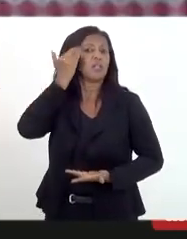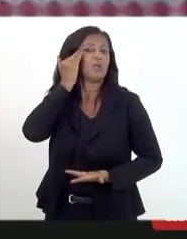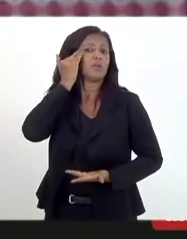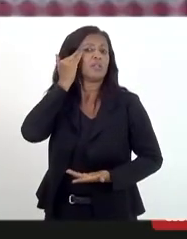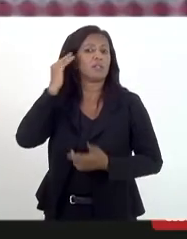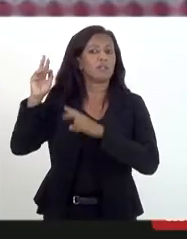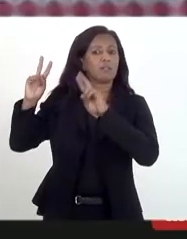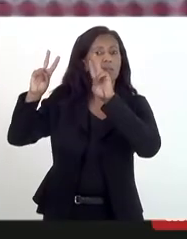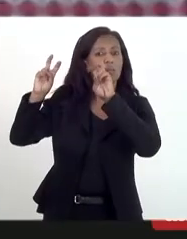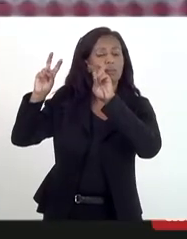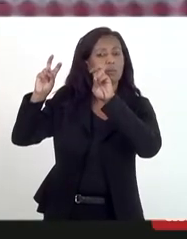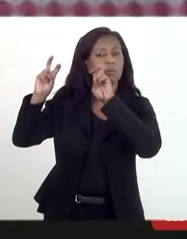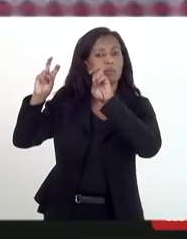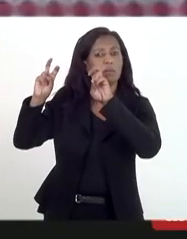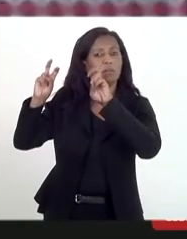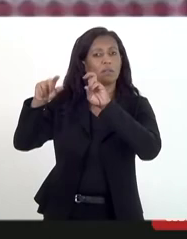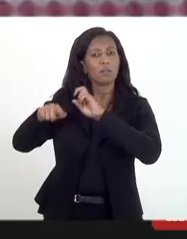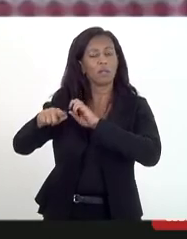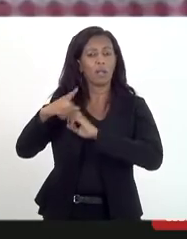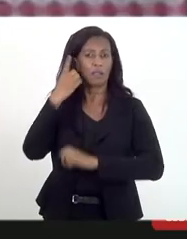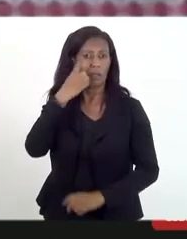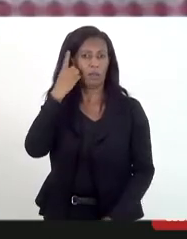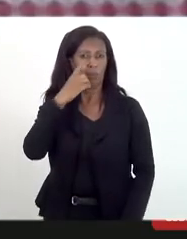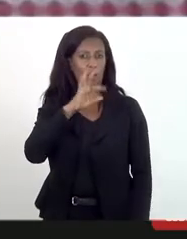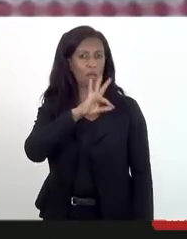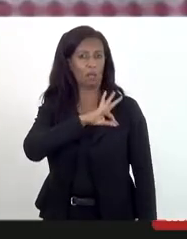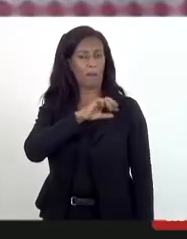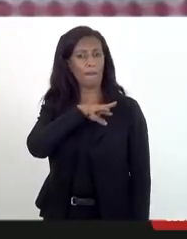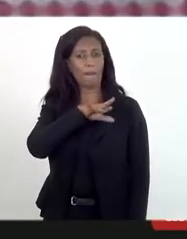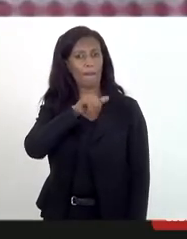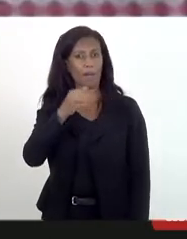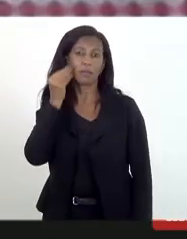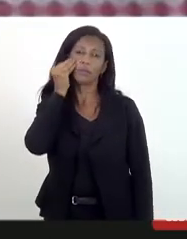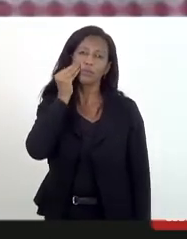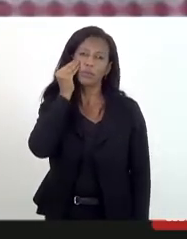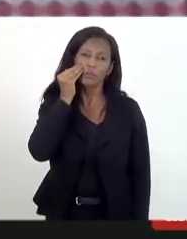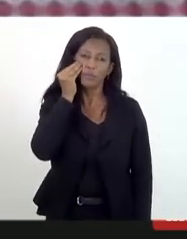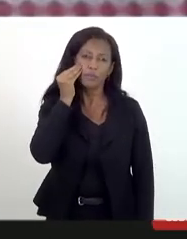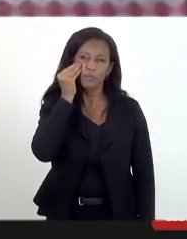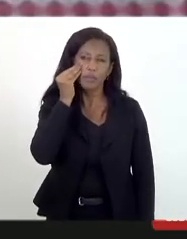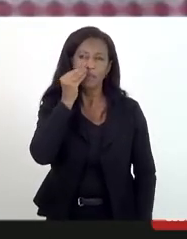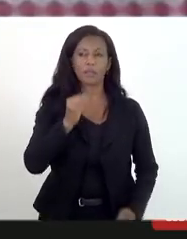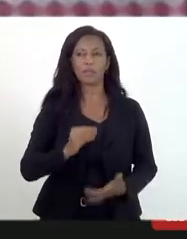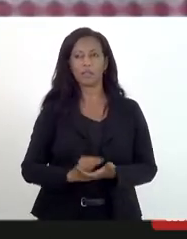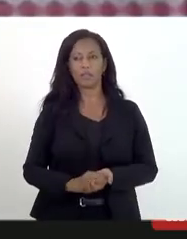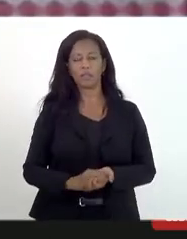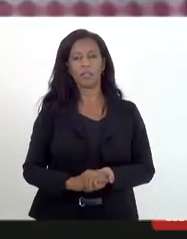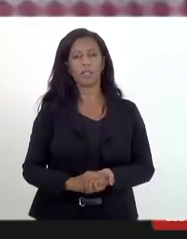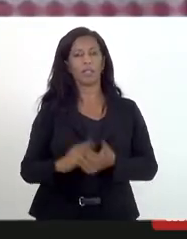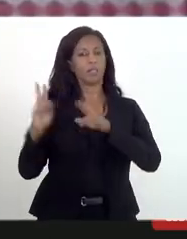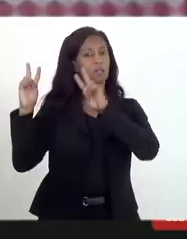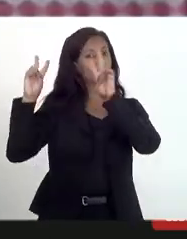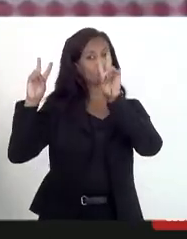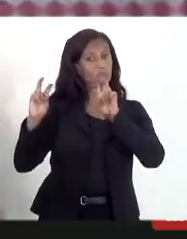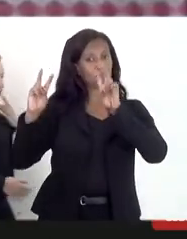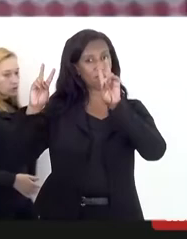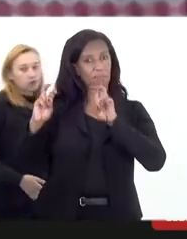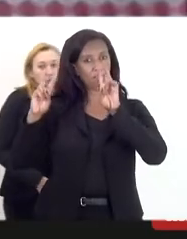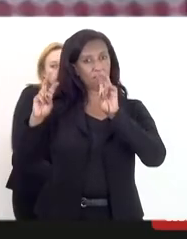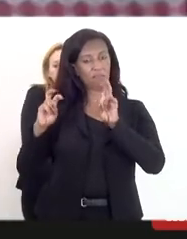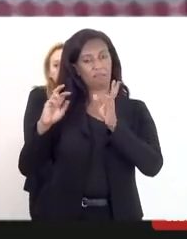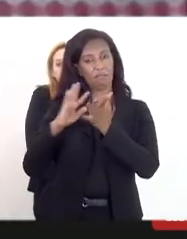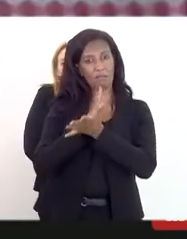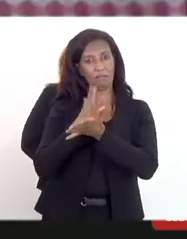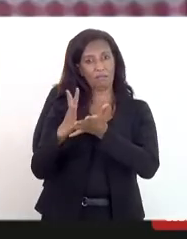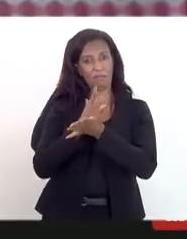reticência da nossa presidenta deputada Marta Rocha com a sua experiência de policial em termos algum